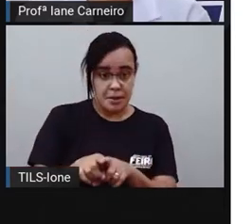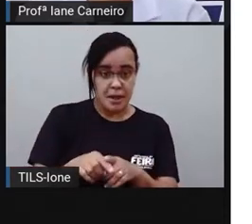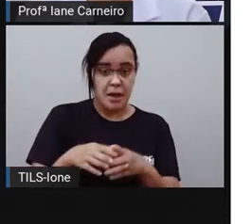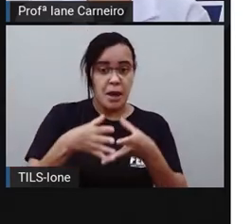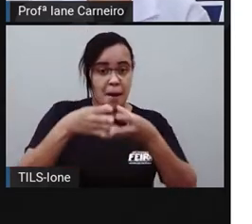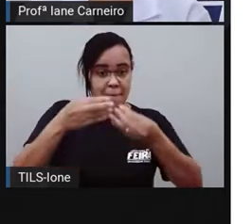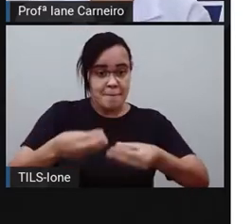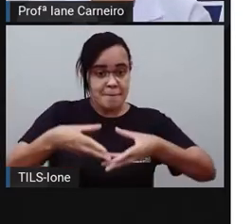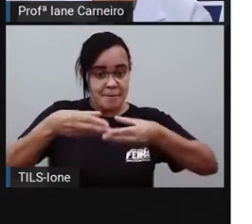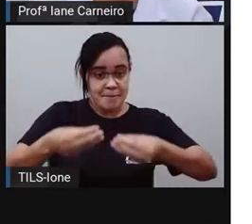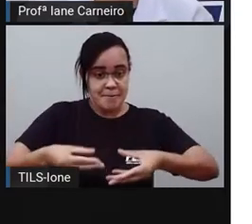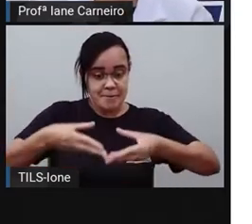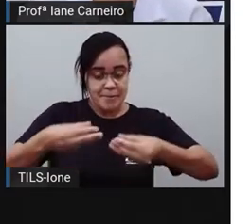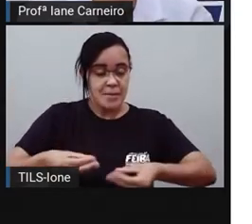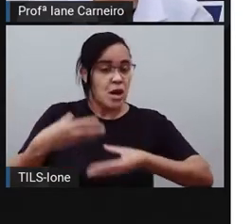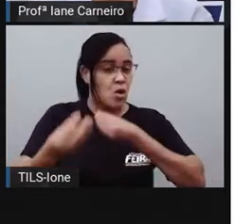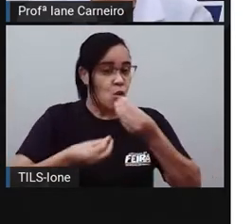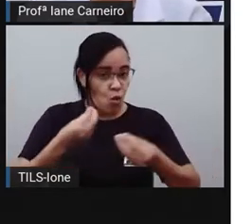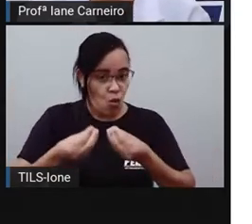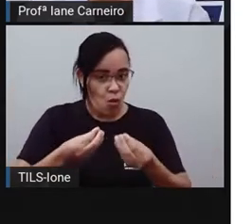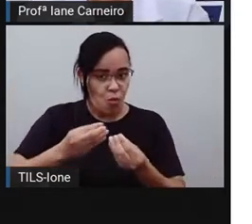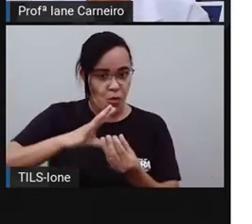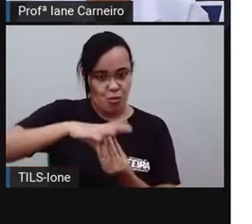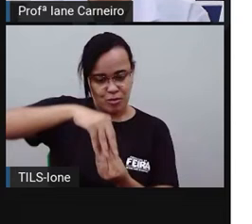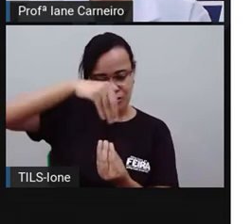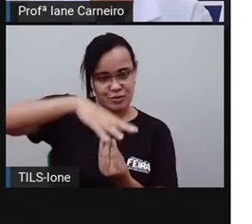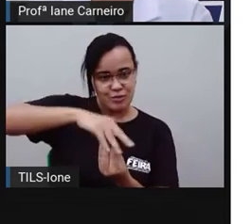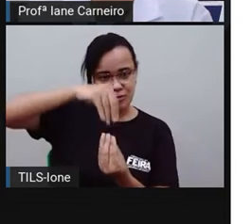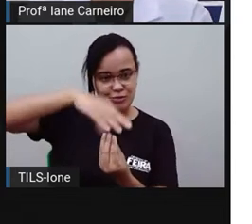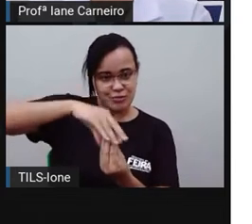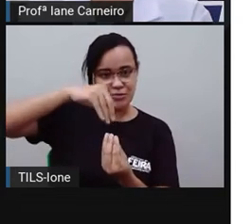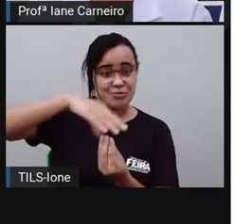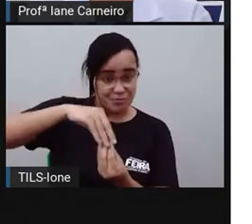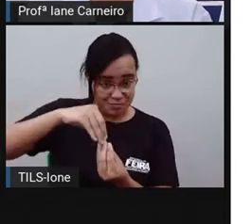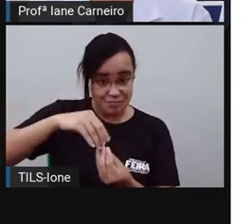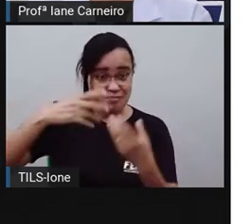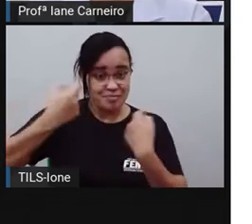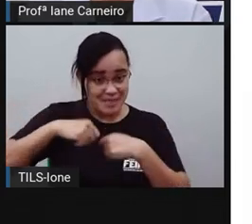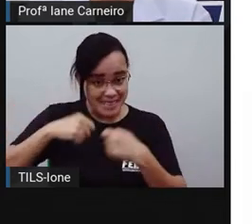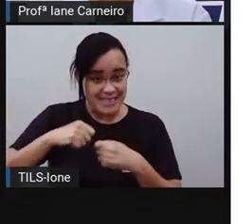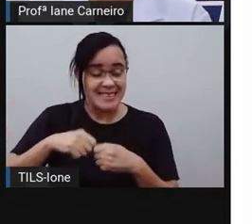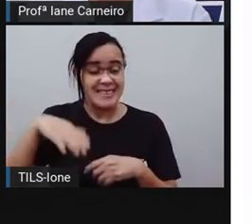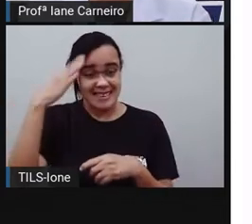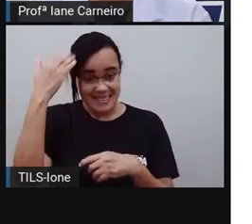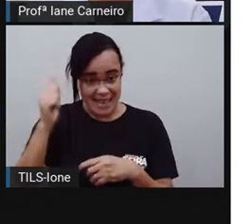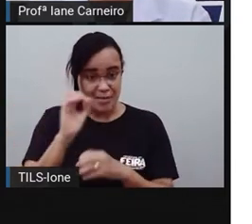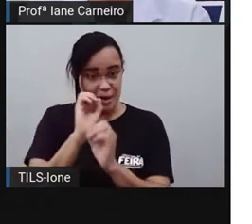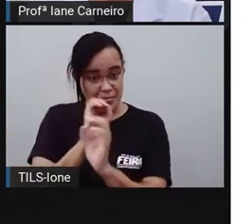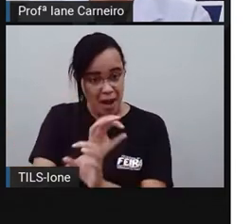montagem, né? Porque tem que enrolar e tem toda uma técnica para ensinar a...